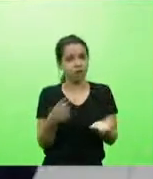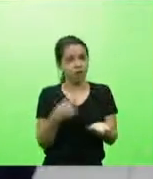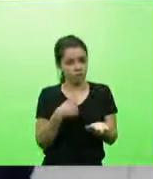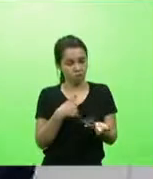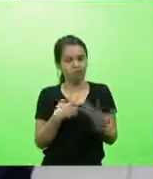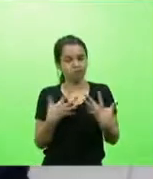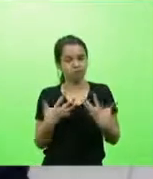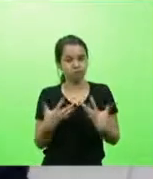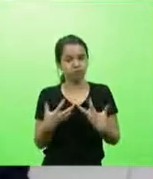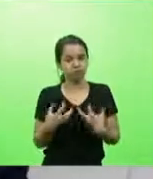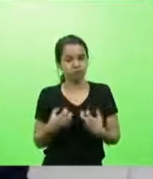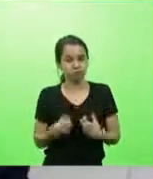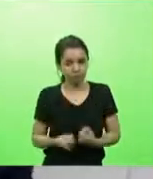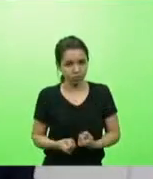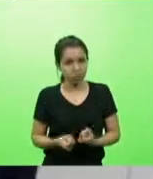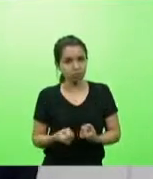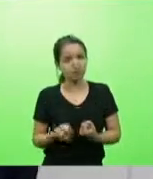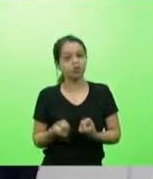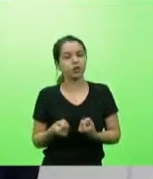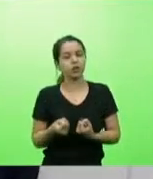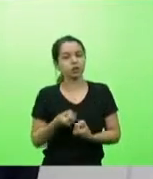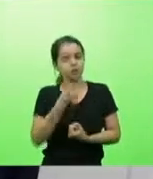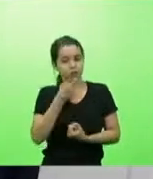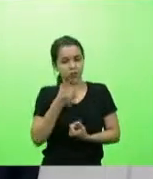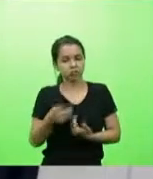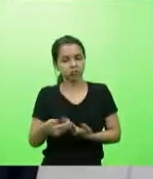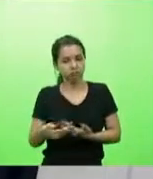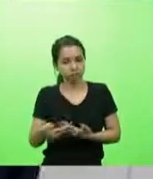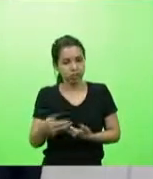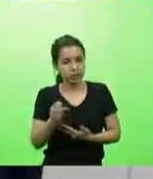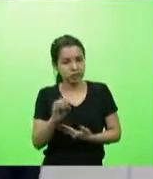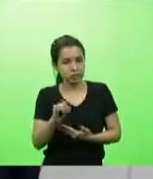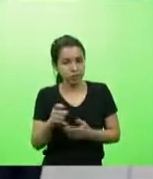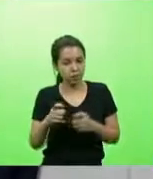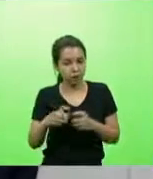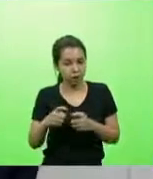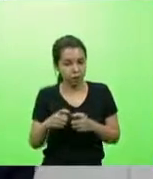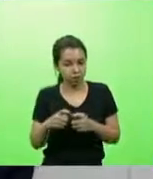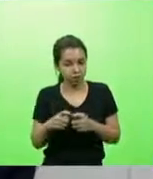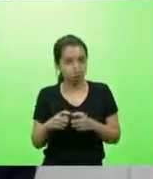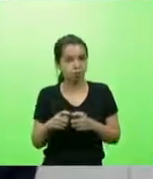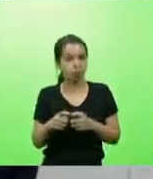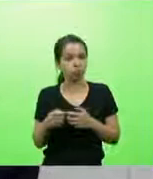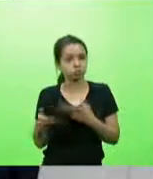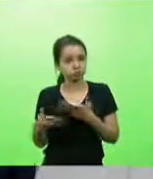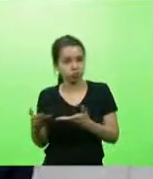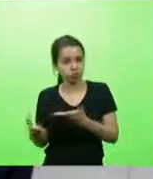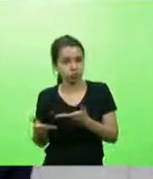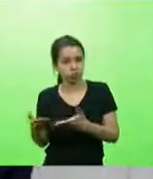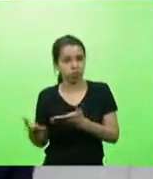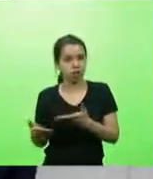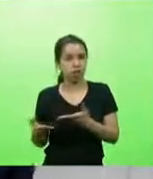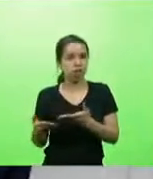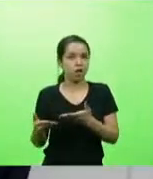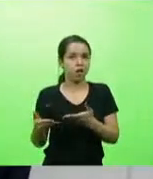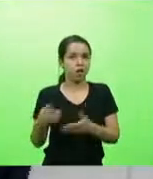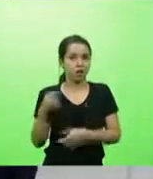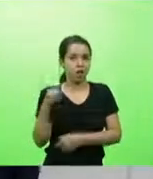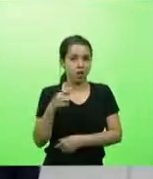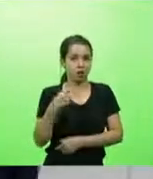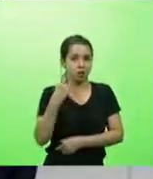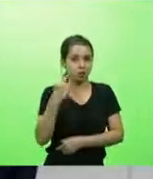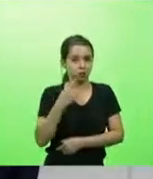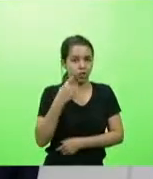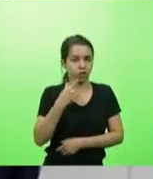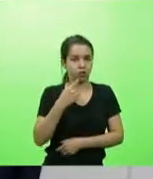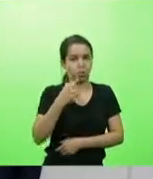claro, haja esse acompanhamento médico. E, como disse o deputado Mossellin, eu acredito que 99